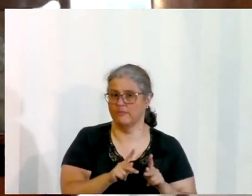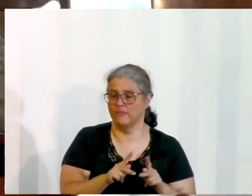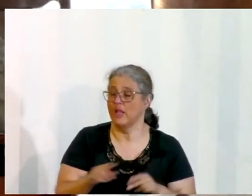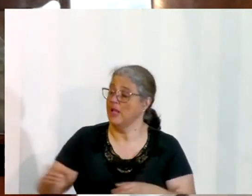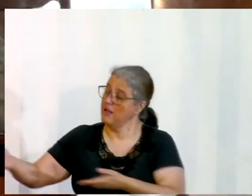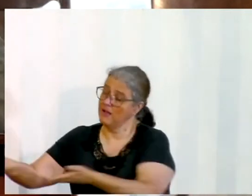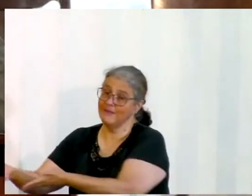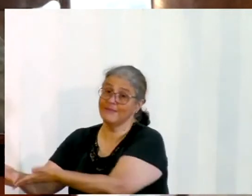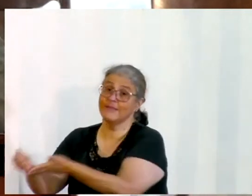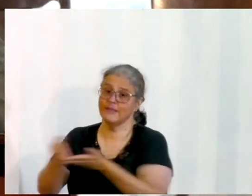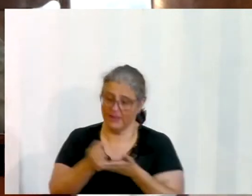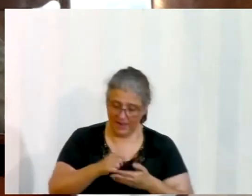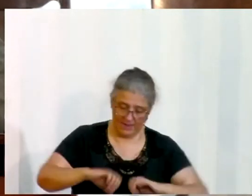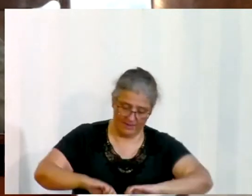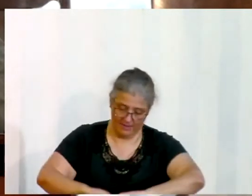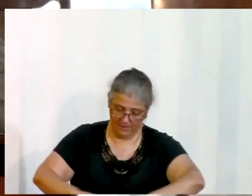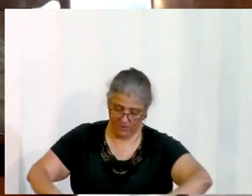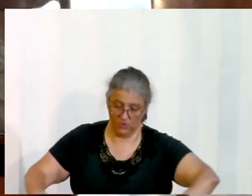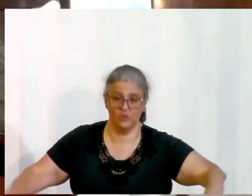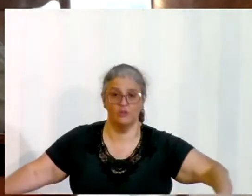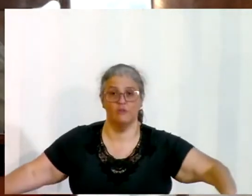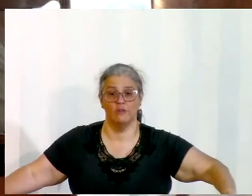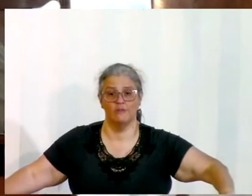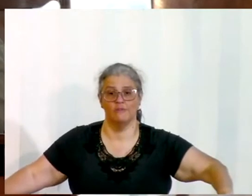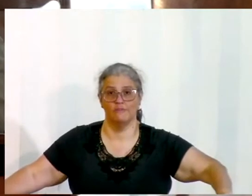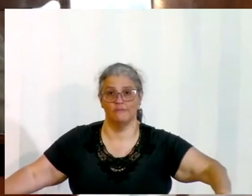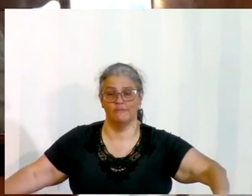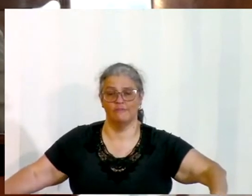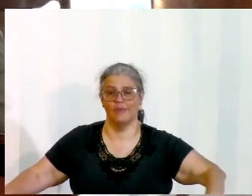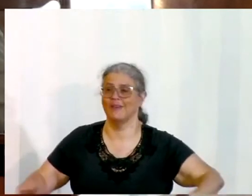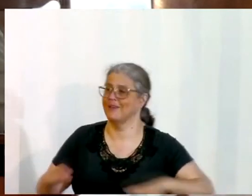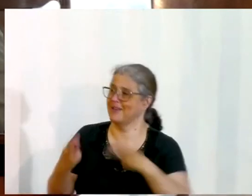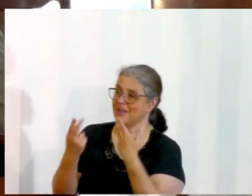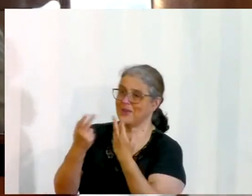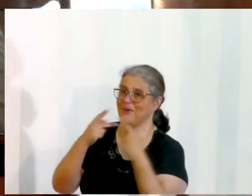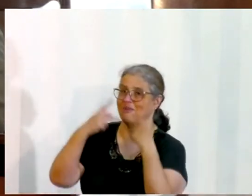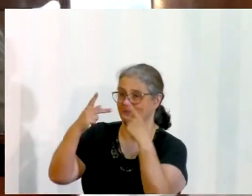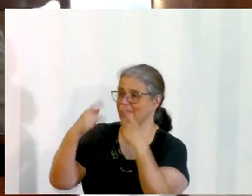como eu disse na mensagem, pastor, ensina para nós a palavra,